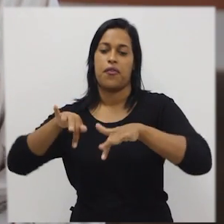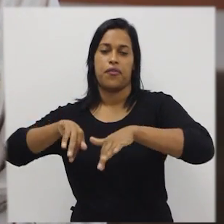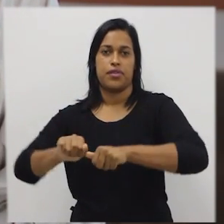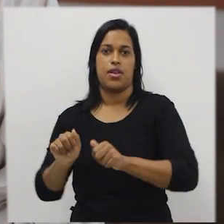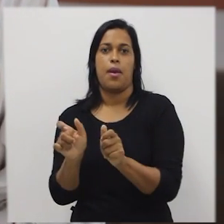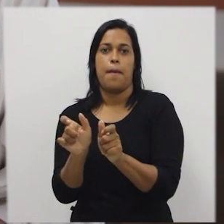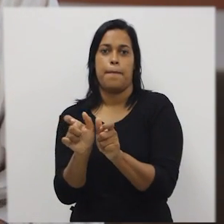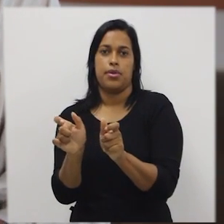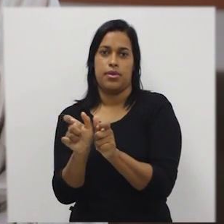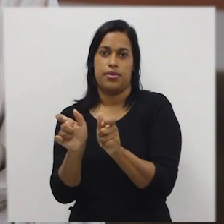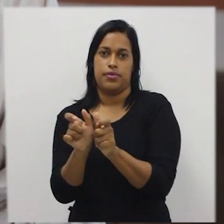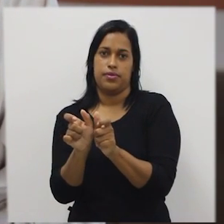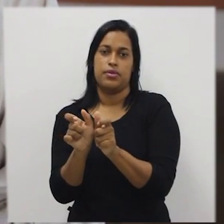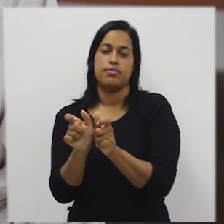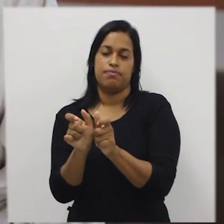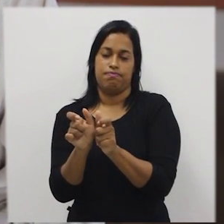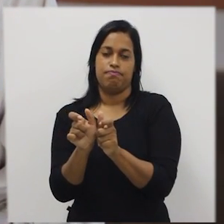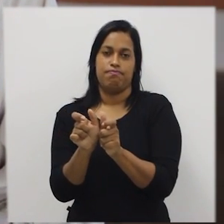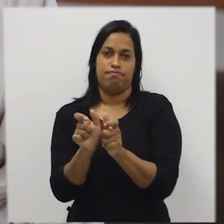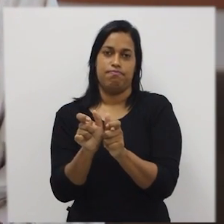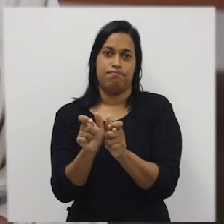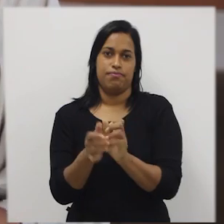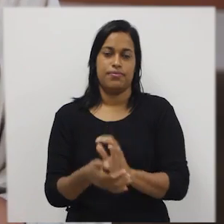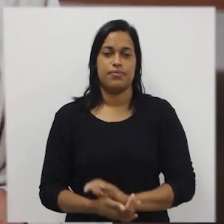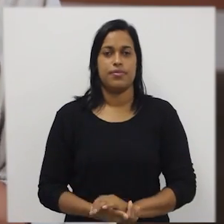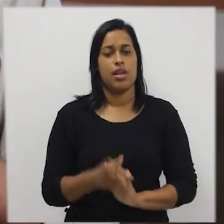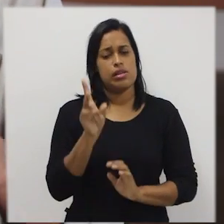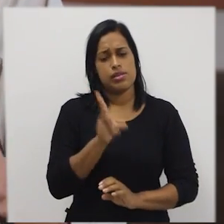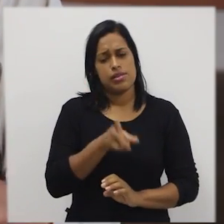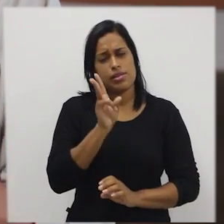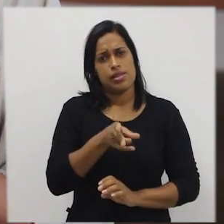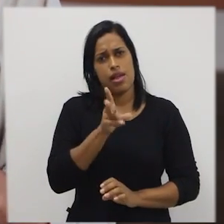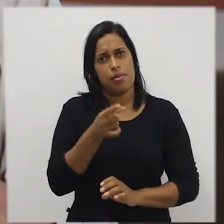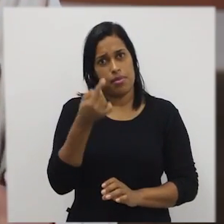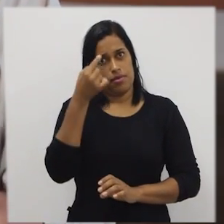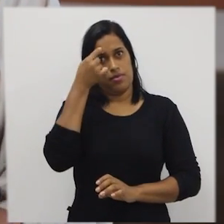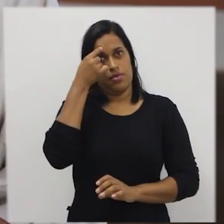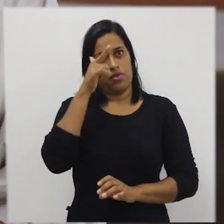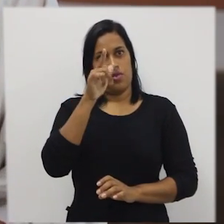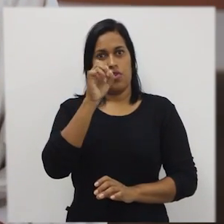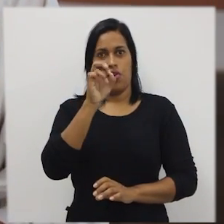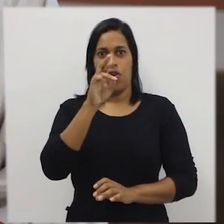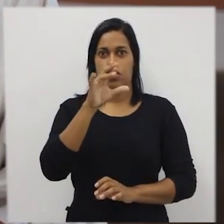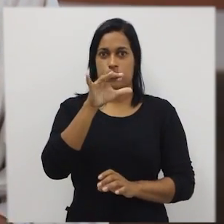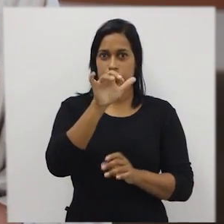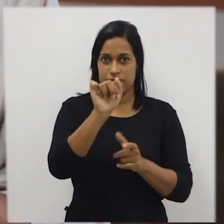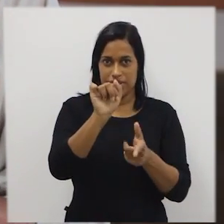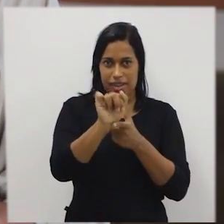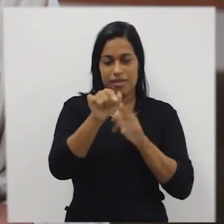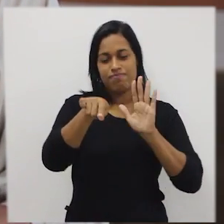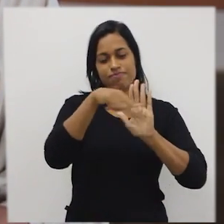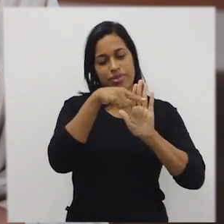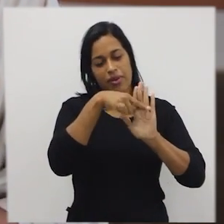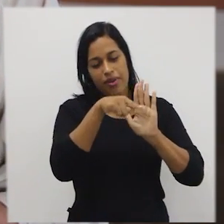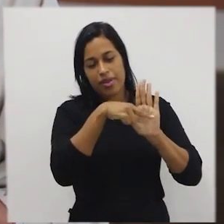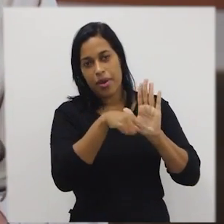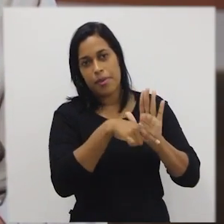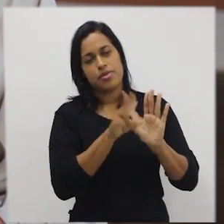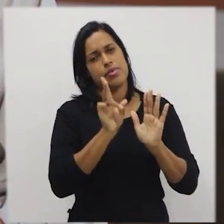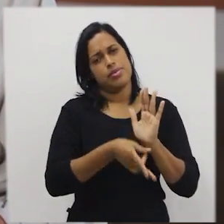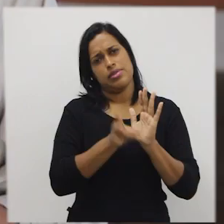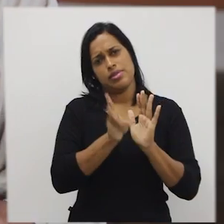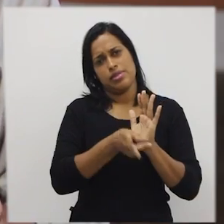final a palavra fim, definindo o final do algoritmo. Toda loja de programação, ela é escrita entre esses dois comandos,